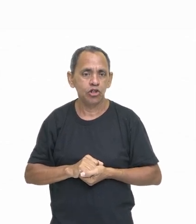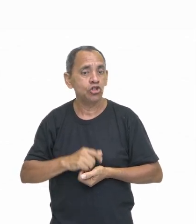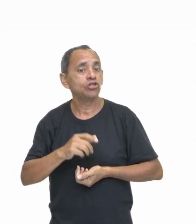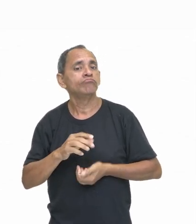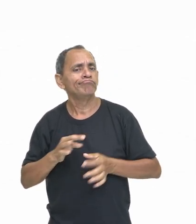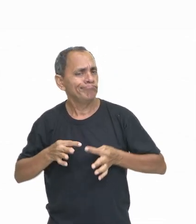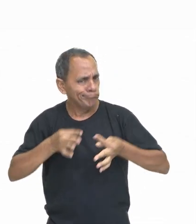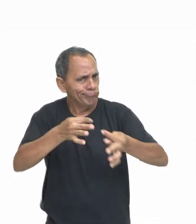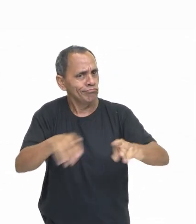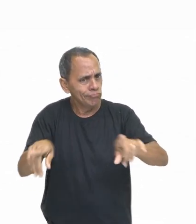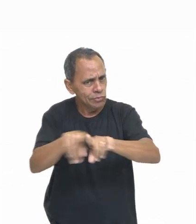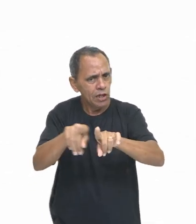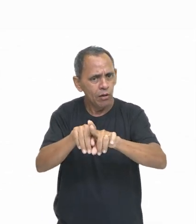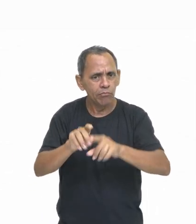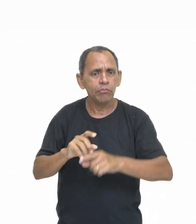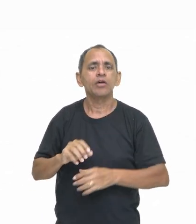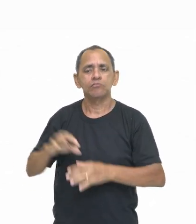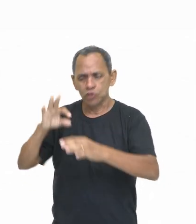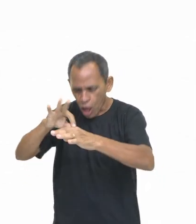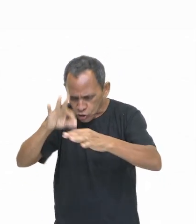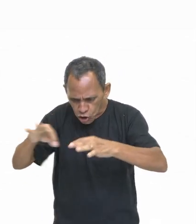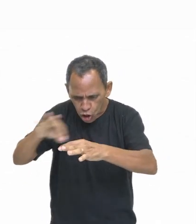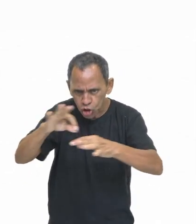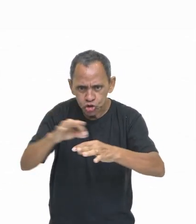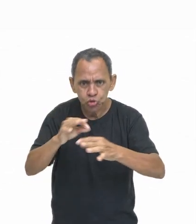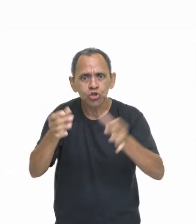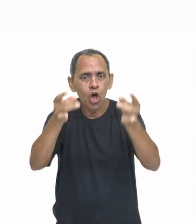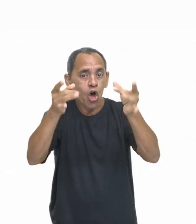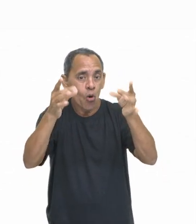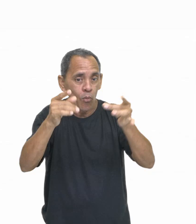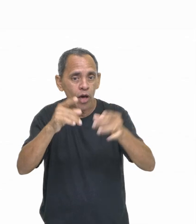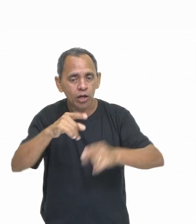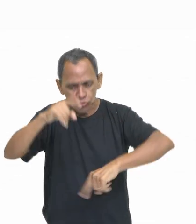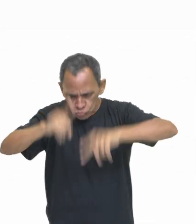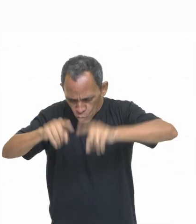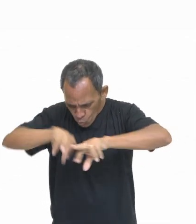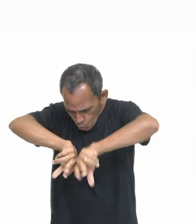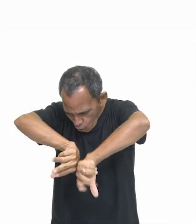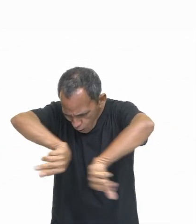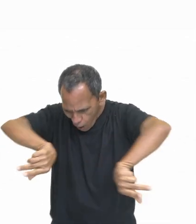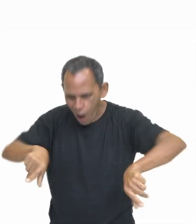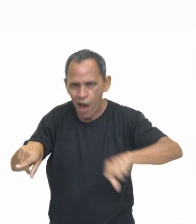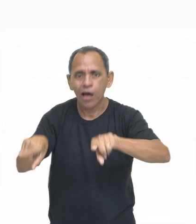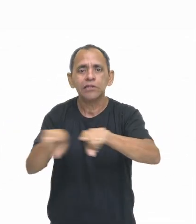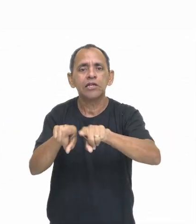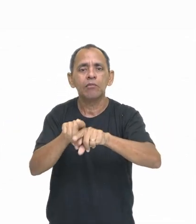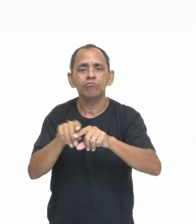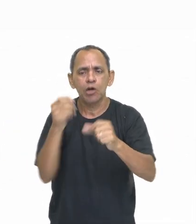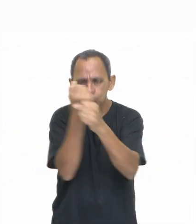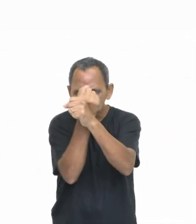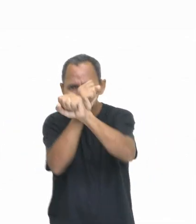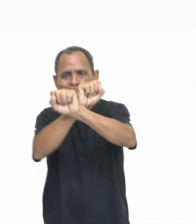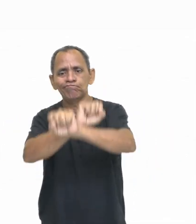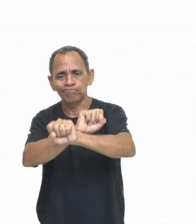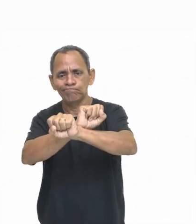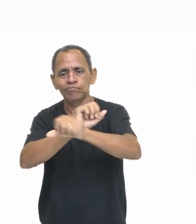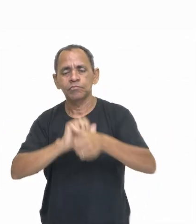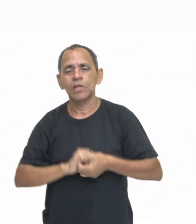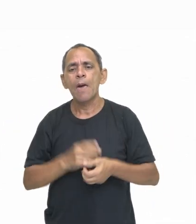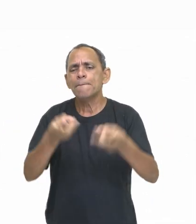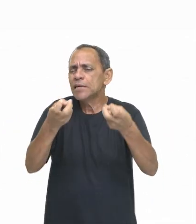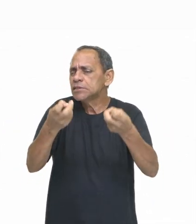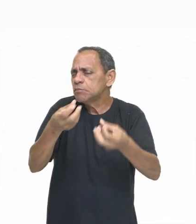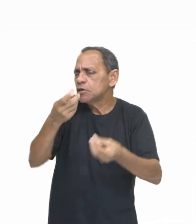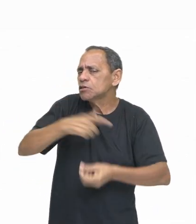combinação de agricultura, comércio, mineração e escravidão. Então, observa que nós temos,